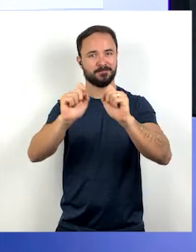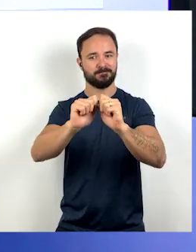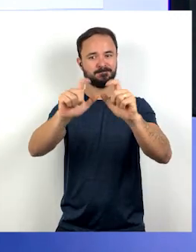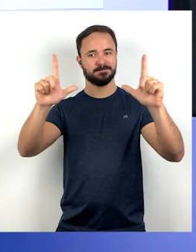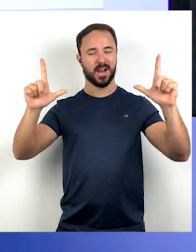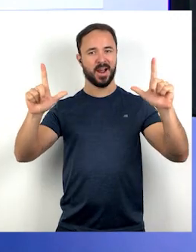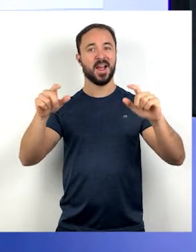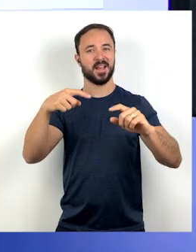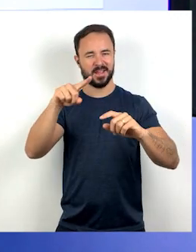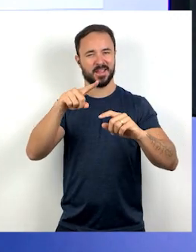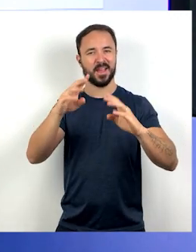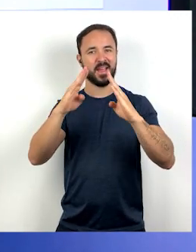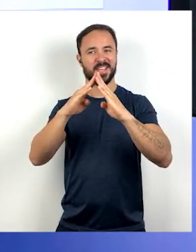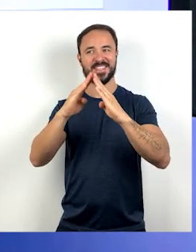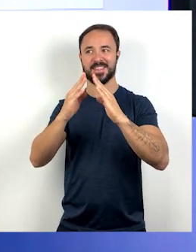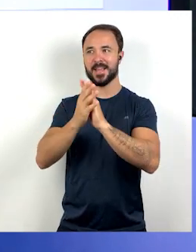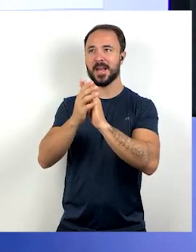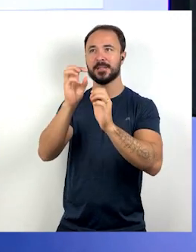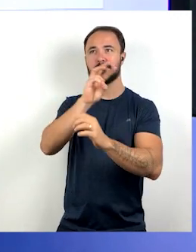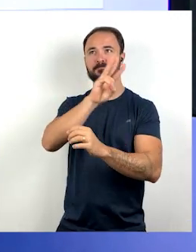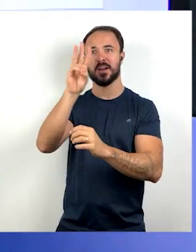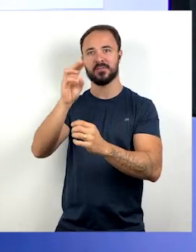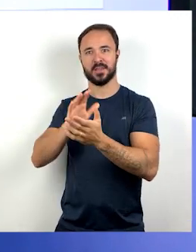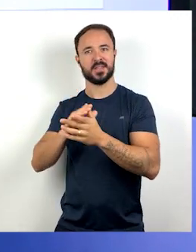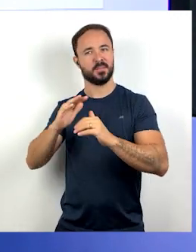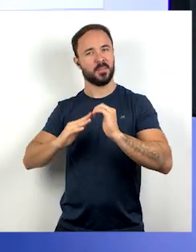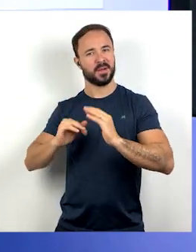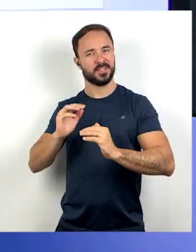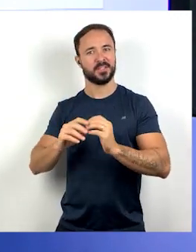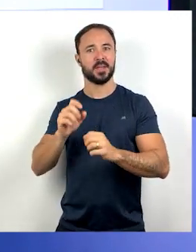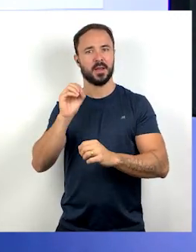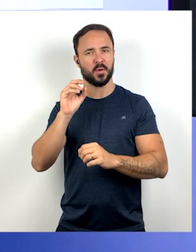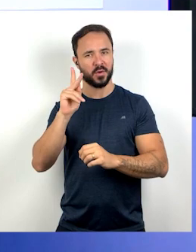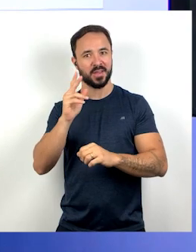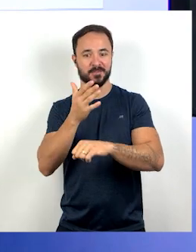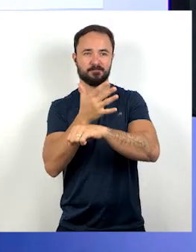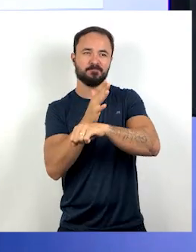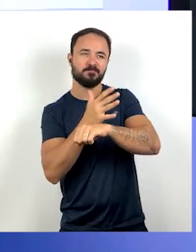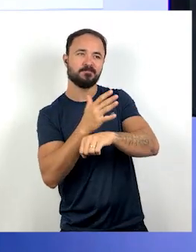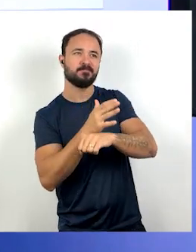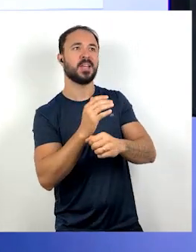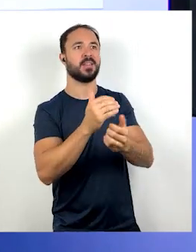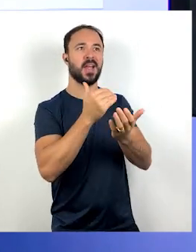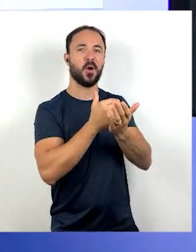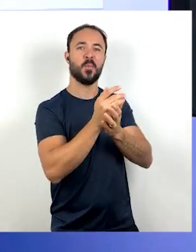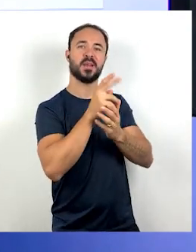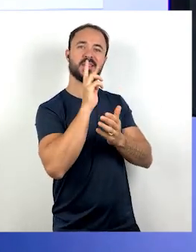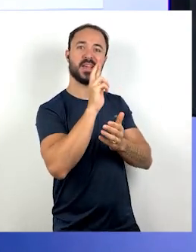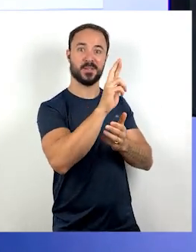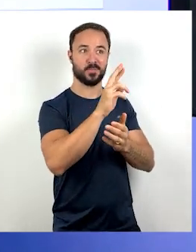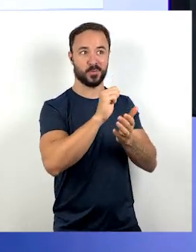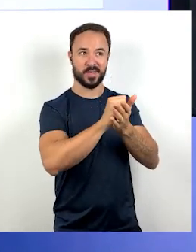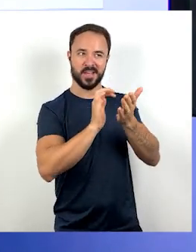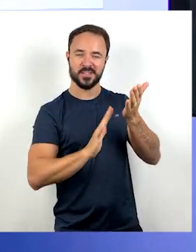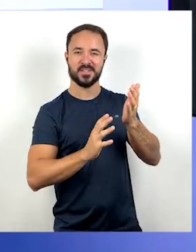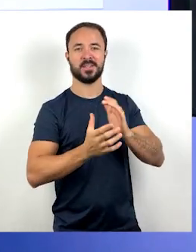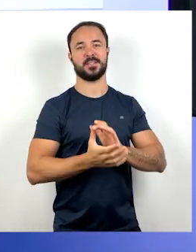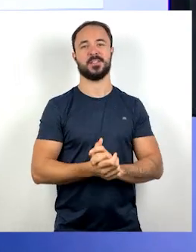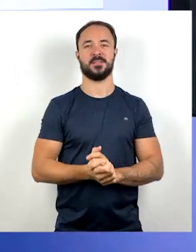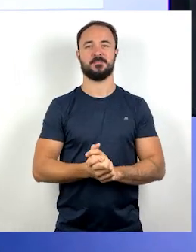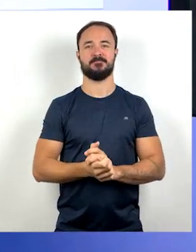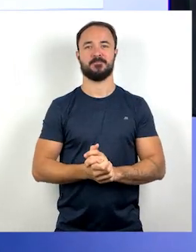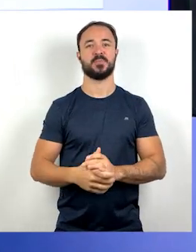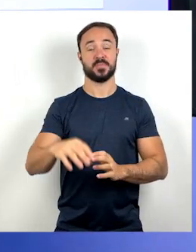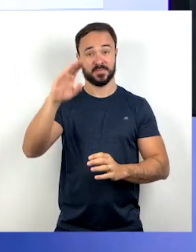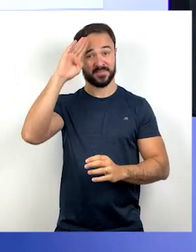aprendemos, tá bom? Clique em começar e responda esse question. Por hoje ficamos por aqui e até uma próxima